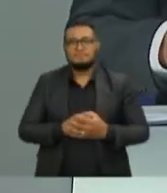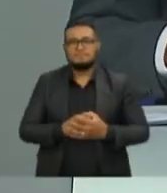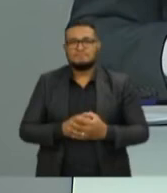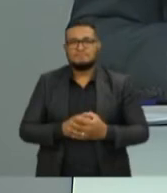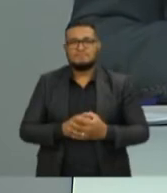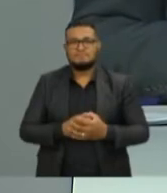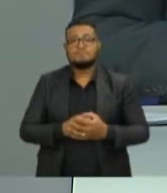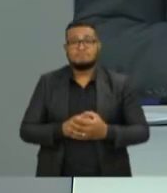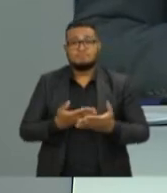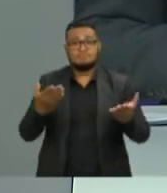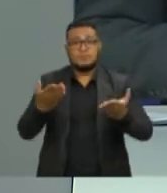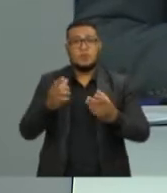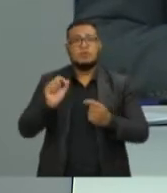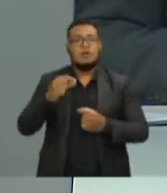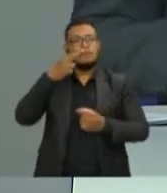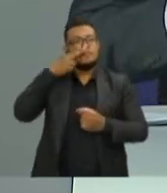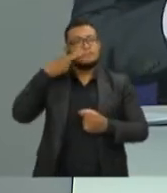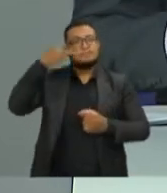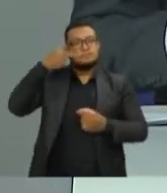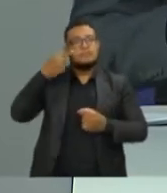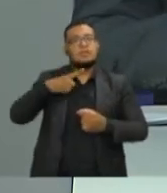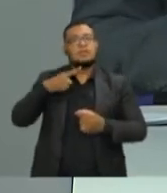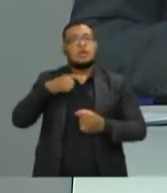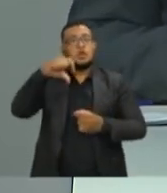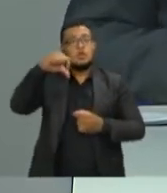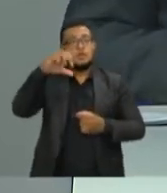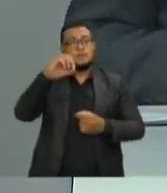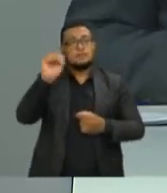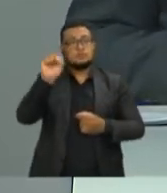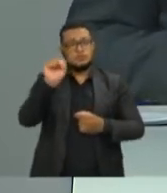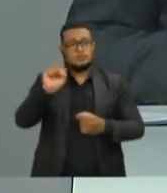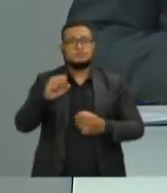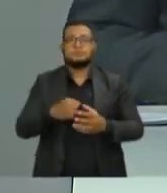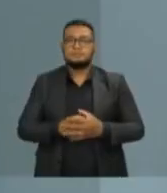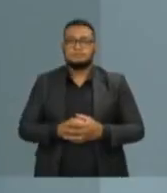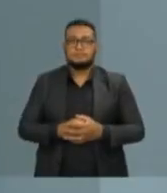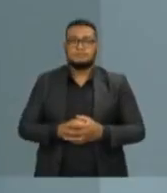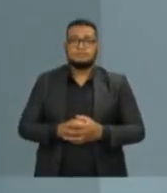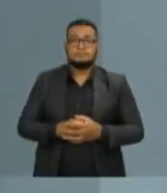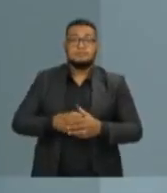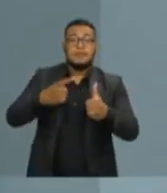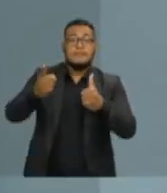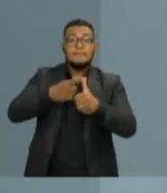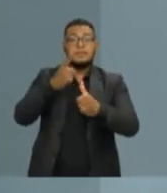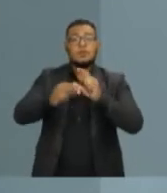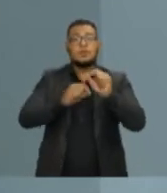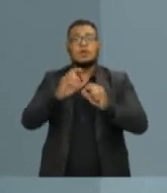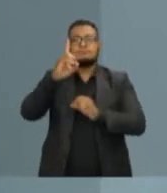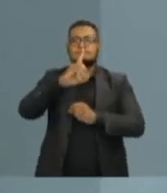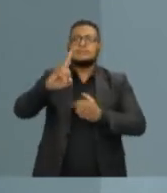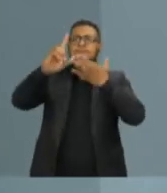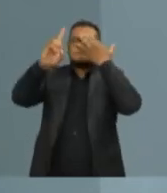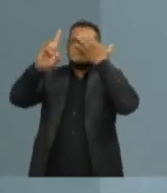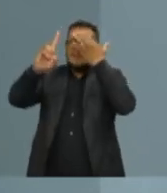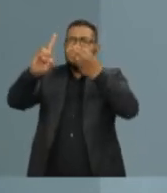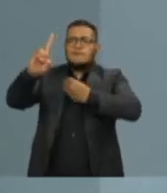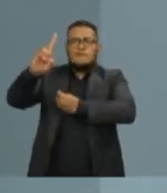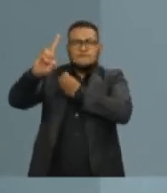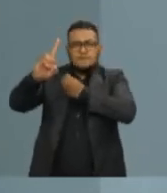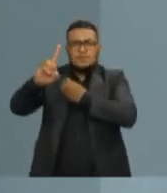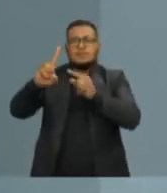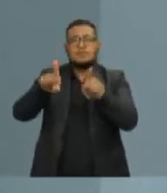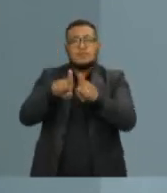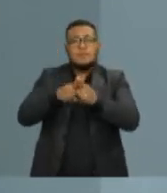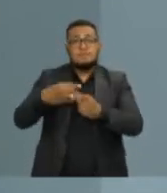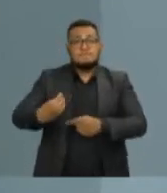fechando o debate, é do candidato Pasolini. Um minuto e 30 segundos. Primeiro, agradecer a Deus pelas nossas vidas, por nós estarmos